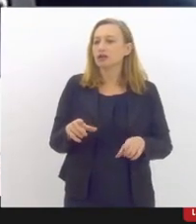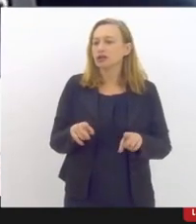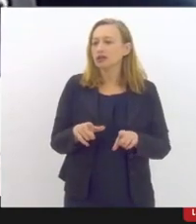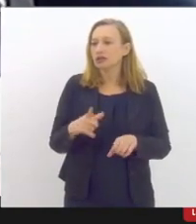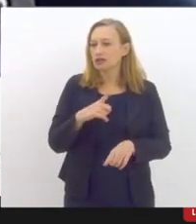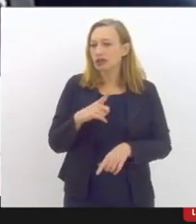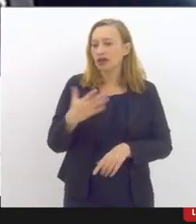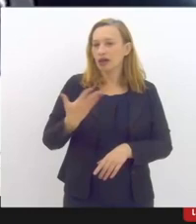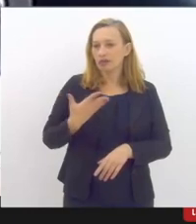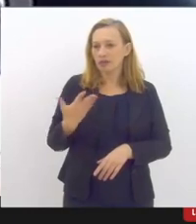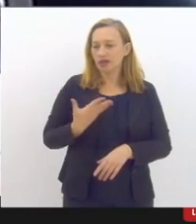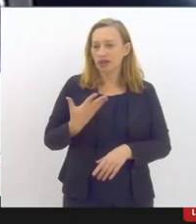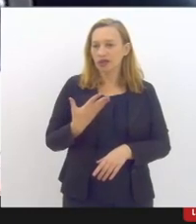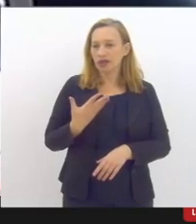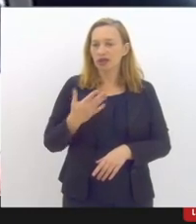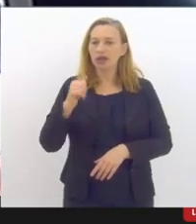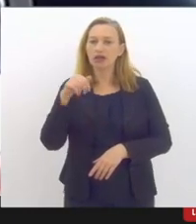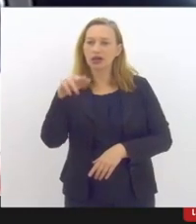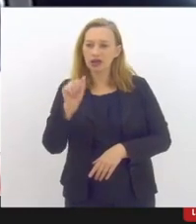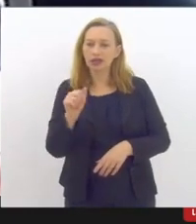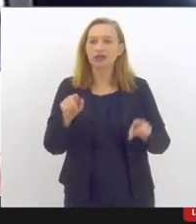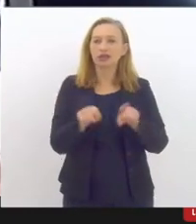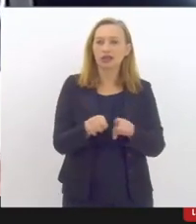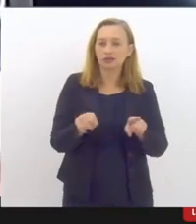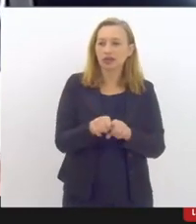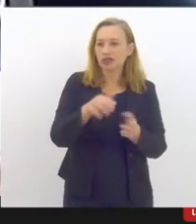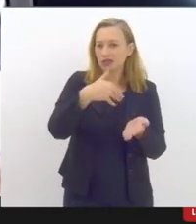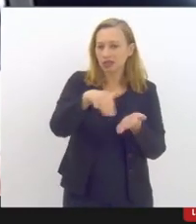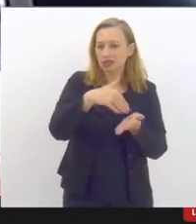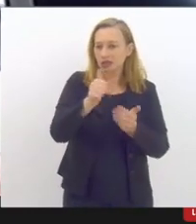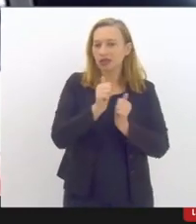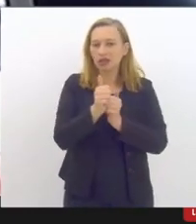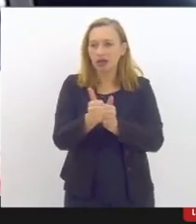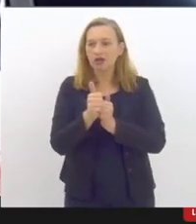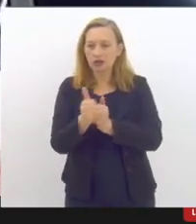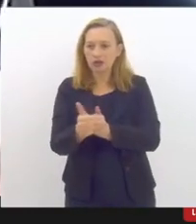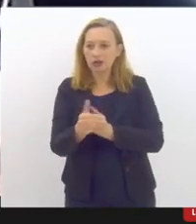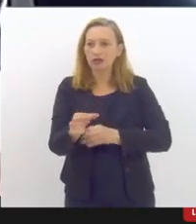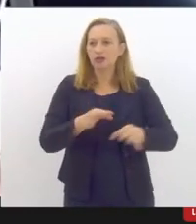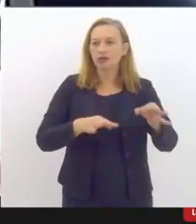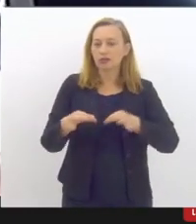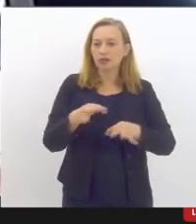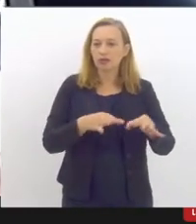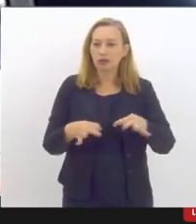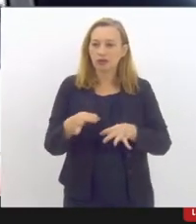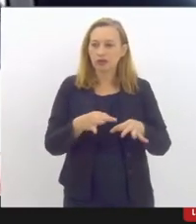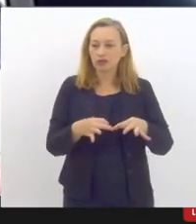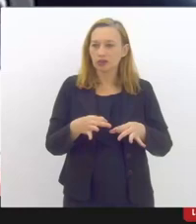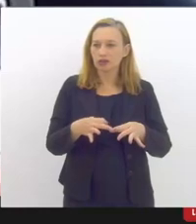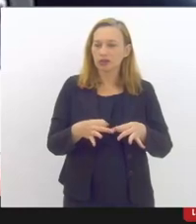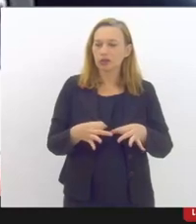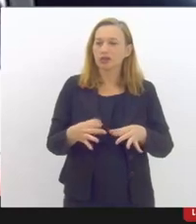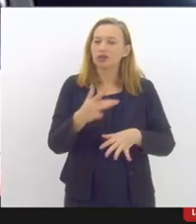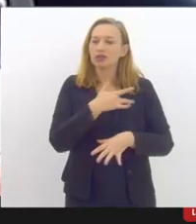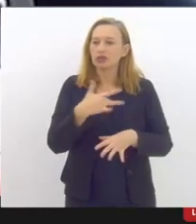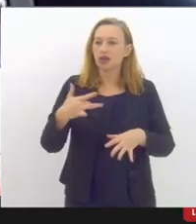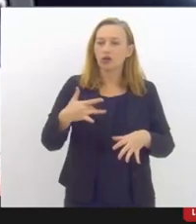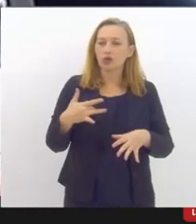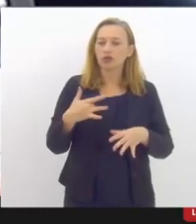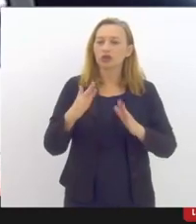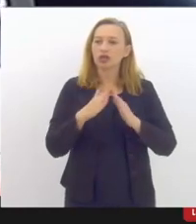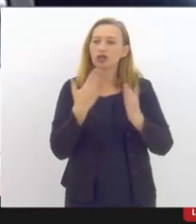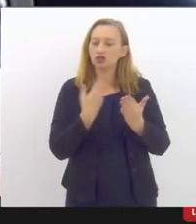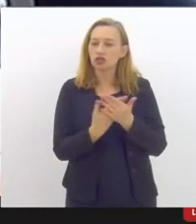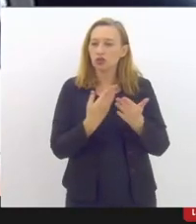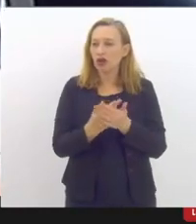da secretaria, que é a Ana Caroline, que acompanha o programa de saúde na escola, o PSE, pela secretaria. vai